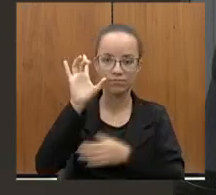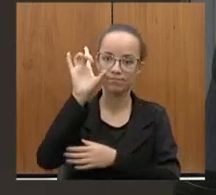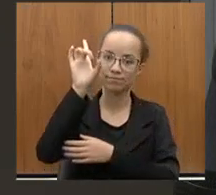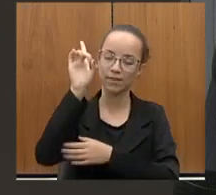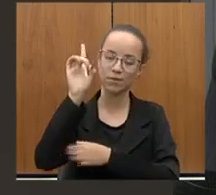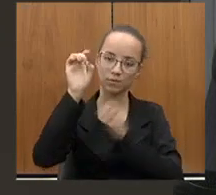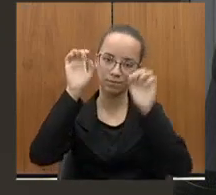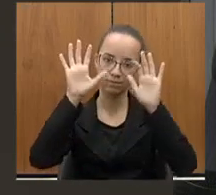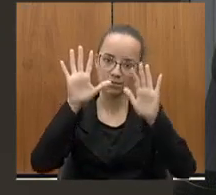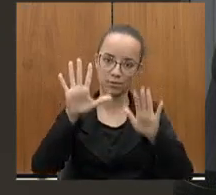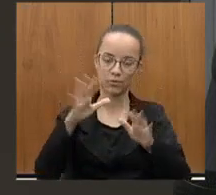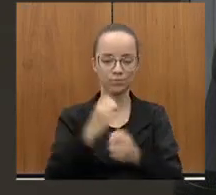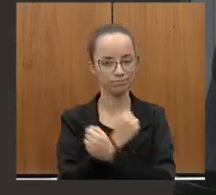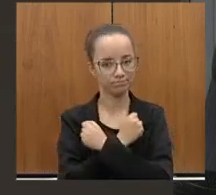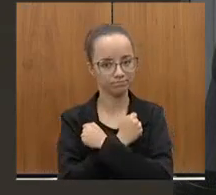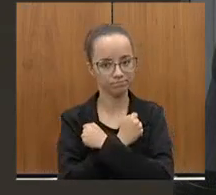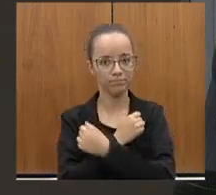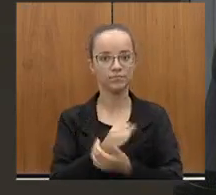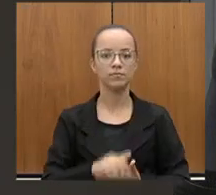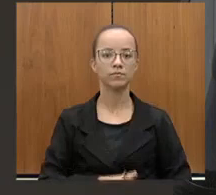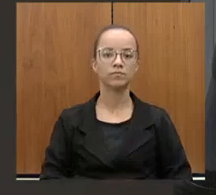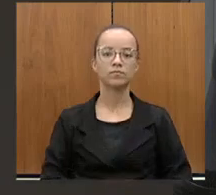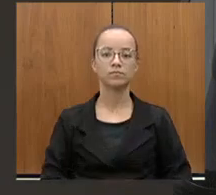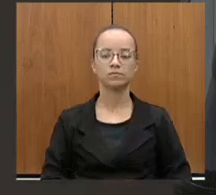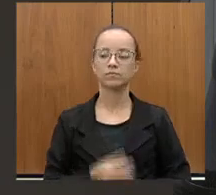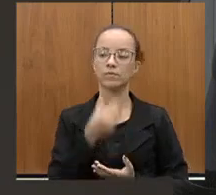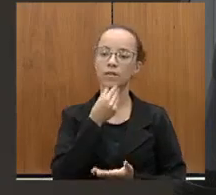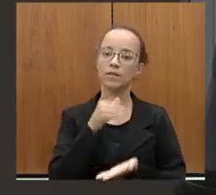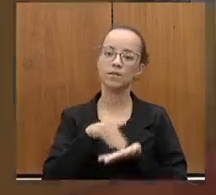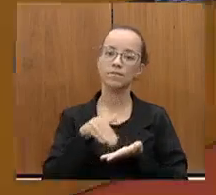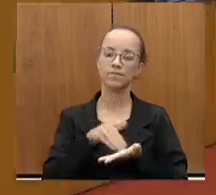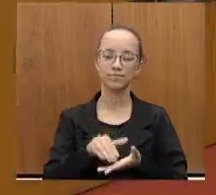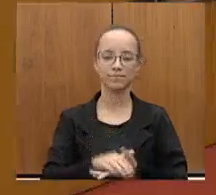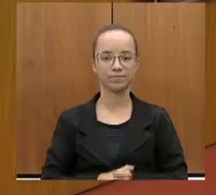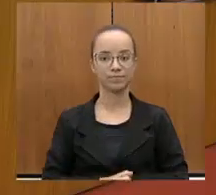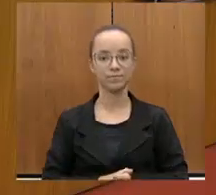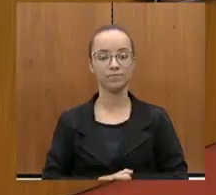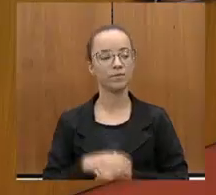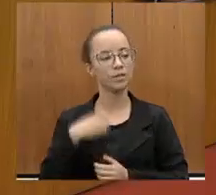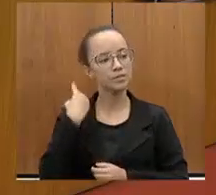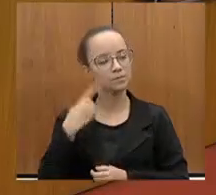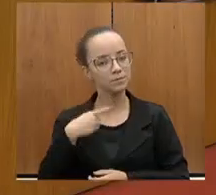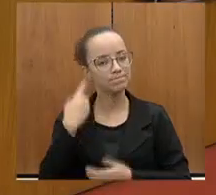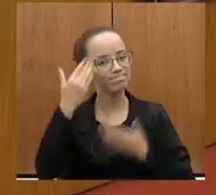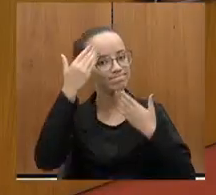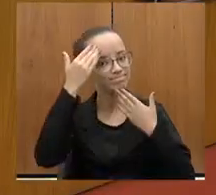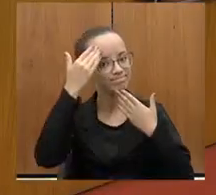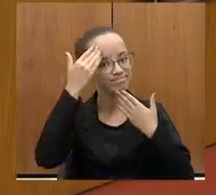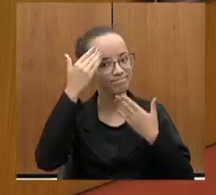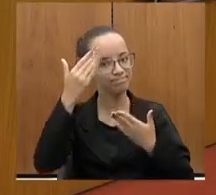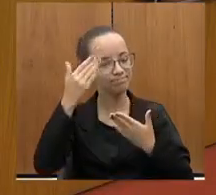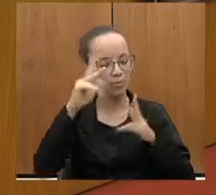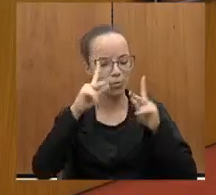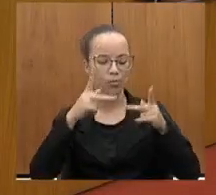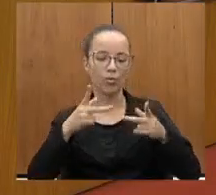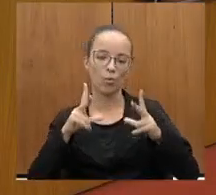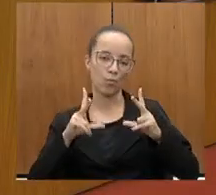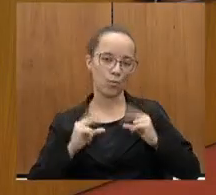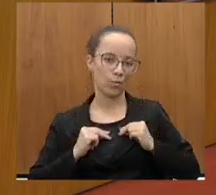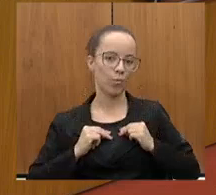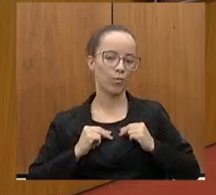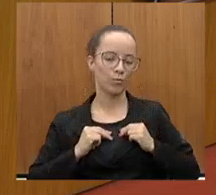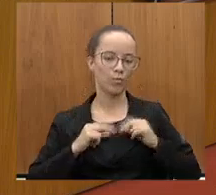abençoe, um grande abraço. Secretário. Deputado, muito obrigado, reconheci aqui a sua